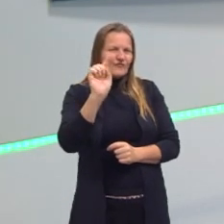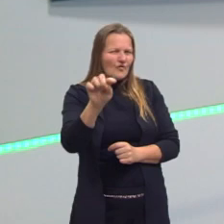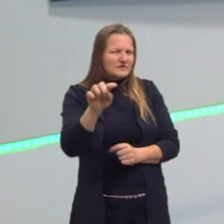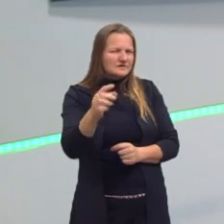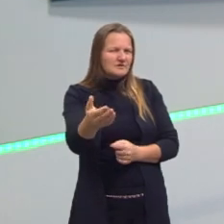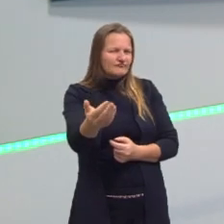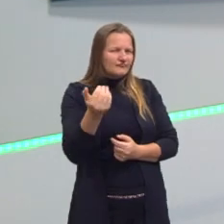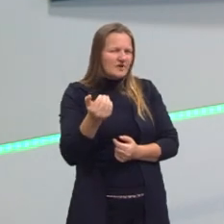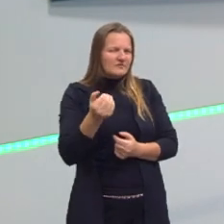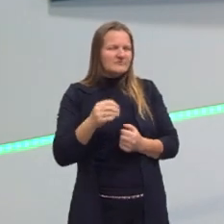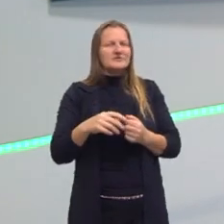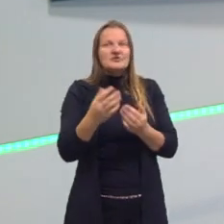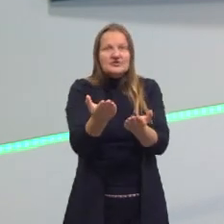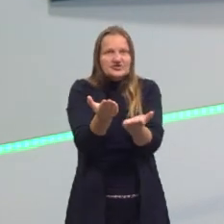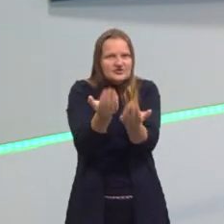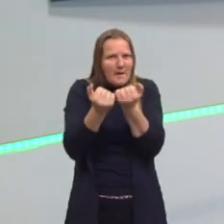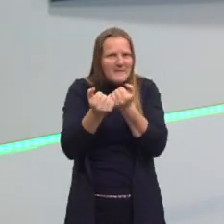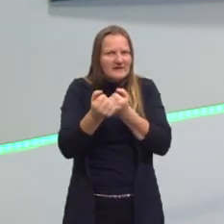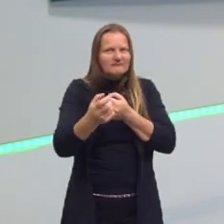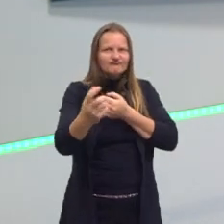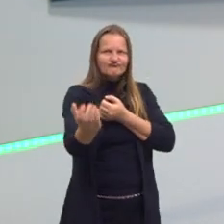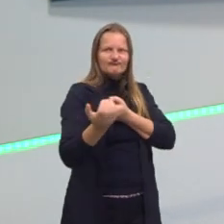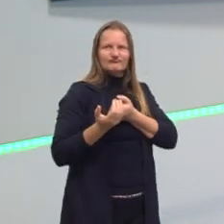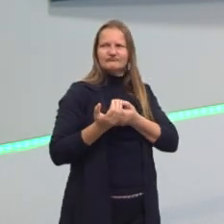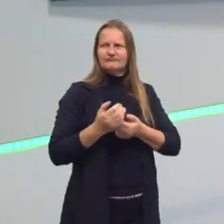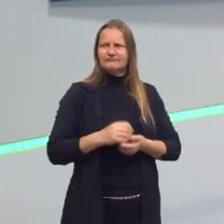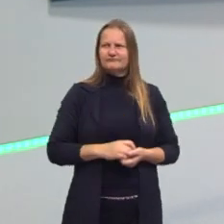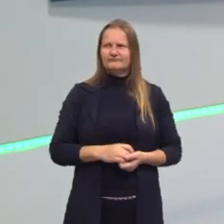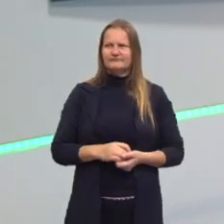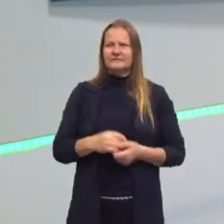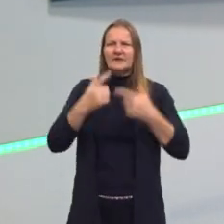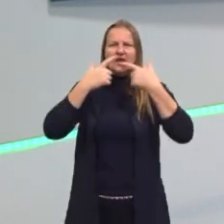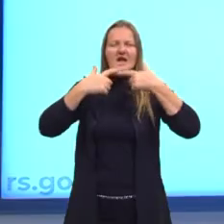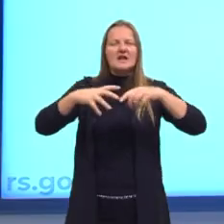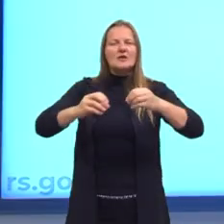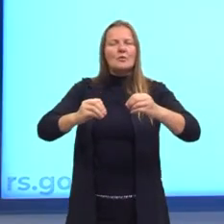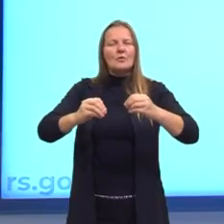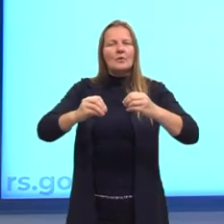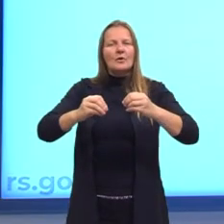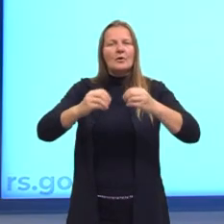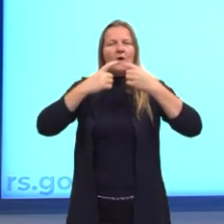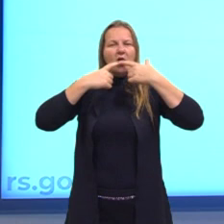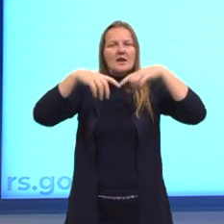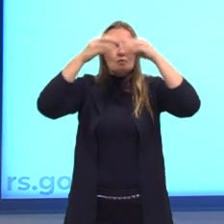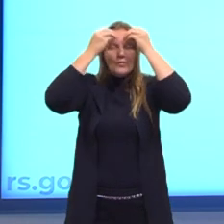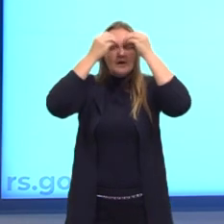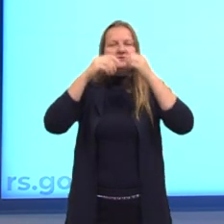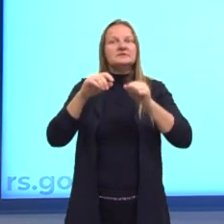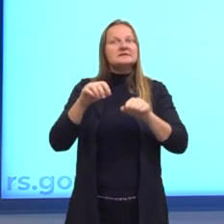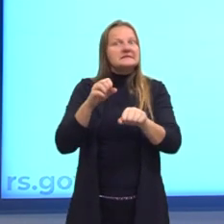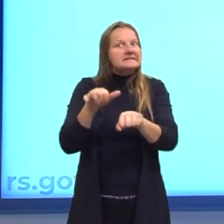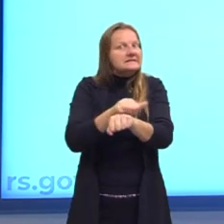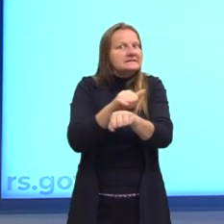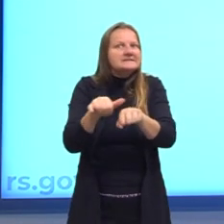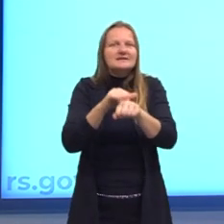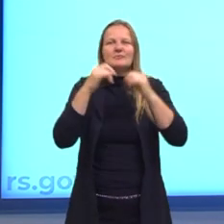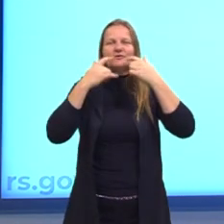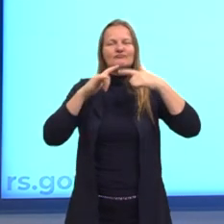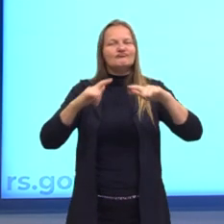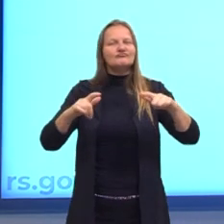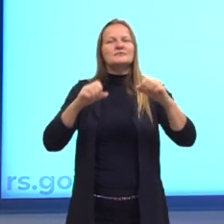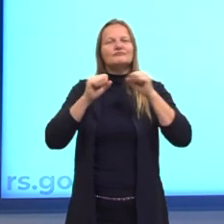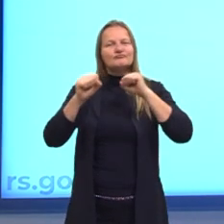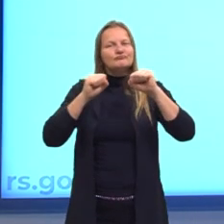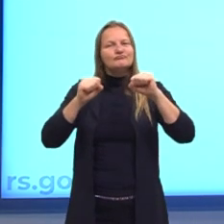para interagir ali comigo. Essa linguagem é comumente empregada na publicidade, já que sua função principal,